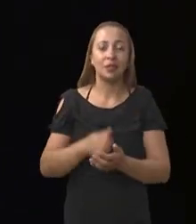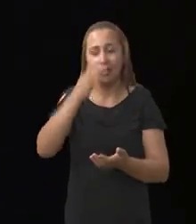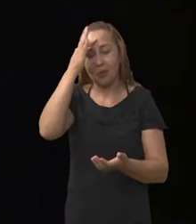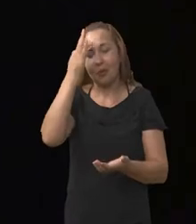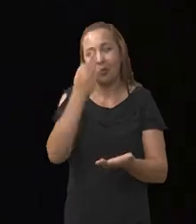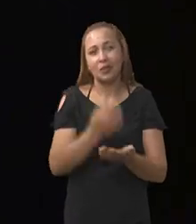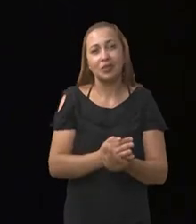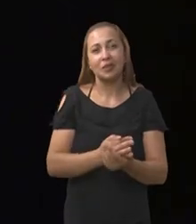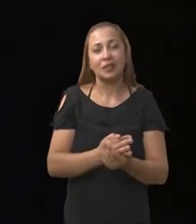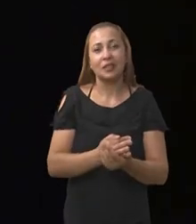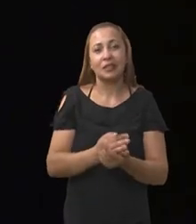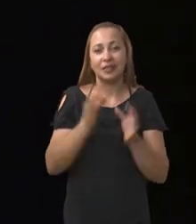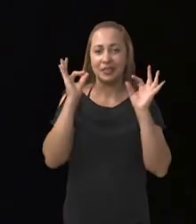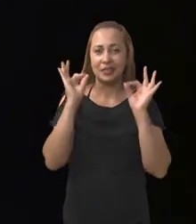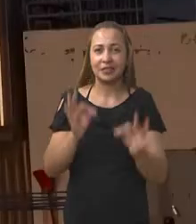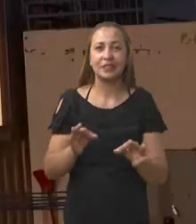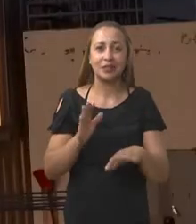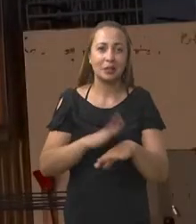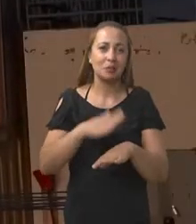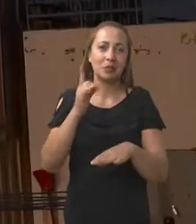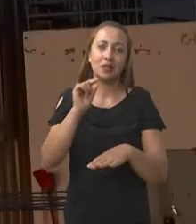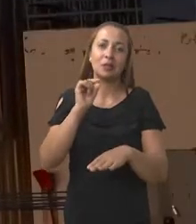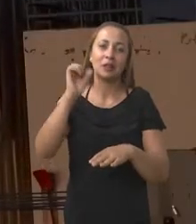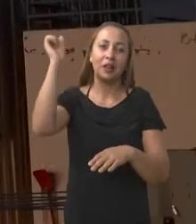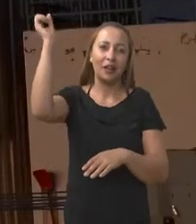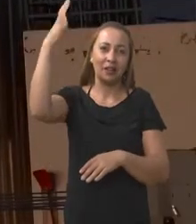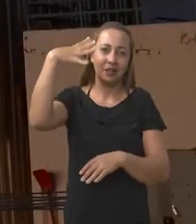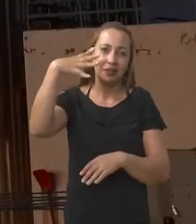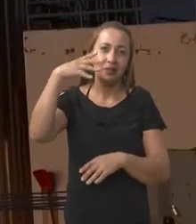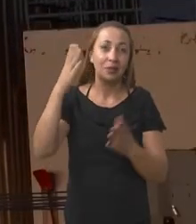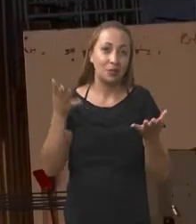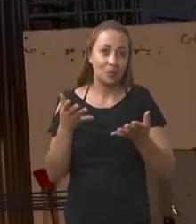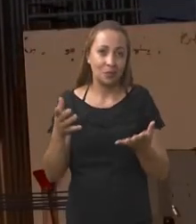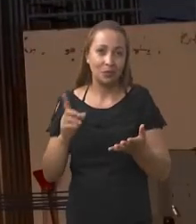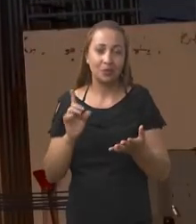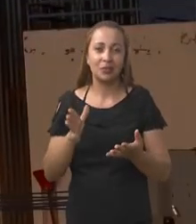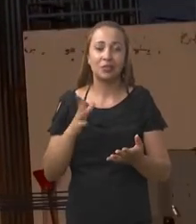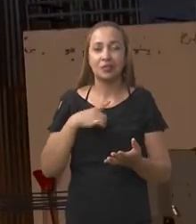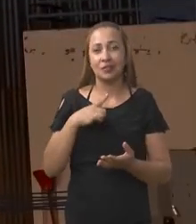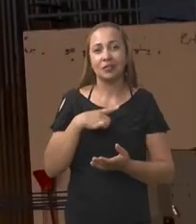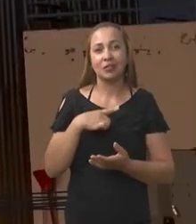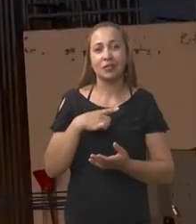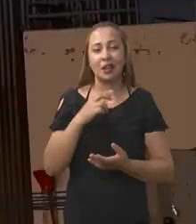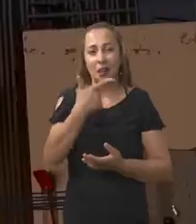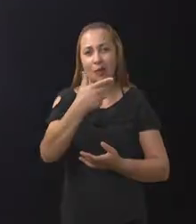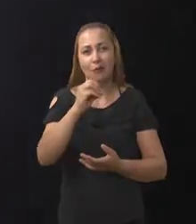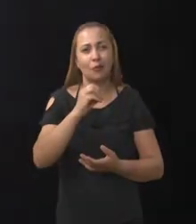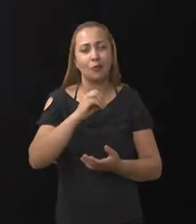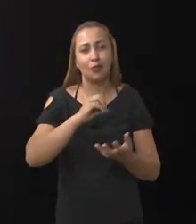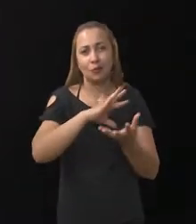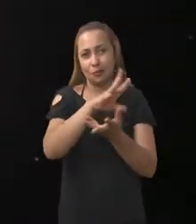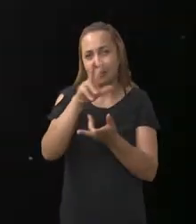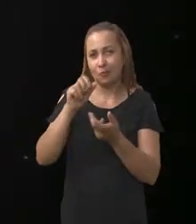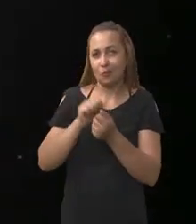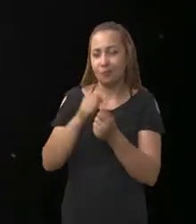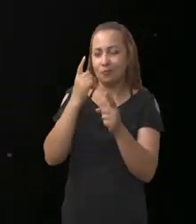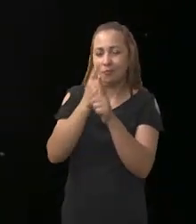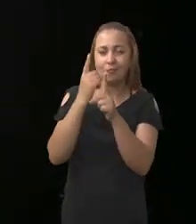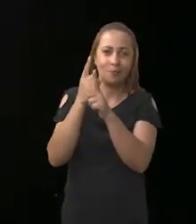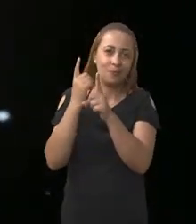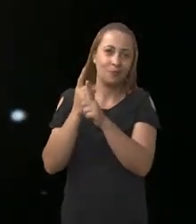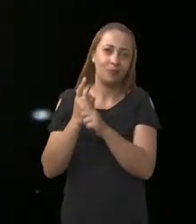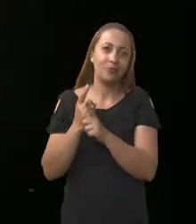confiabilidade em precisão muito mais do que as lâmpadas. Hoje já são 20 planetas descobertos,